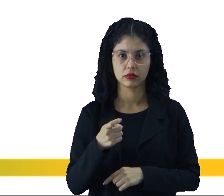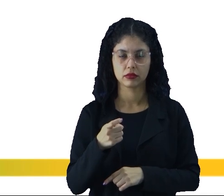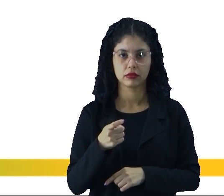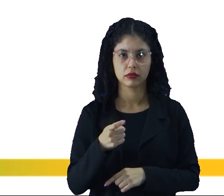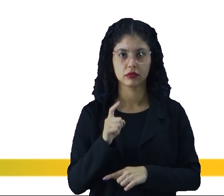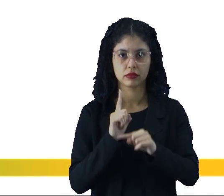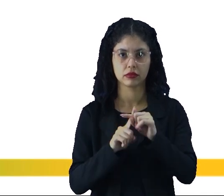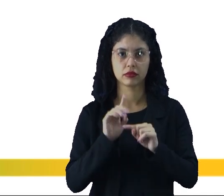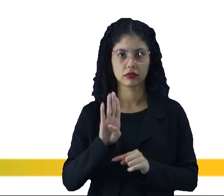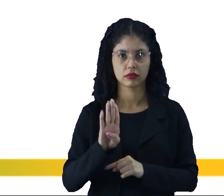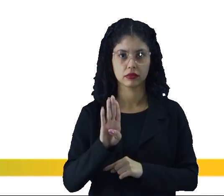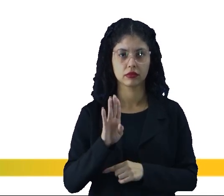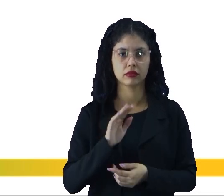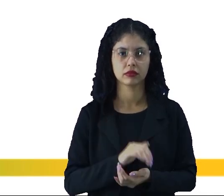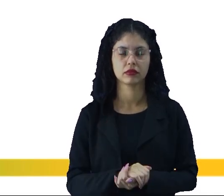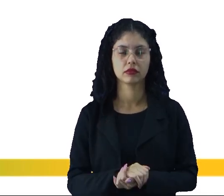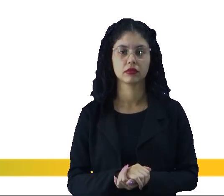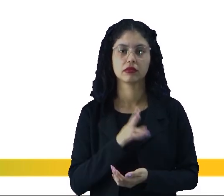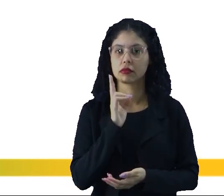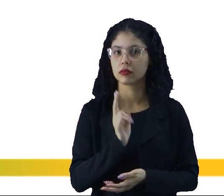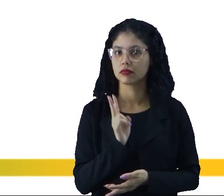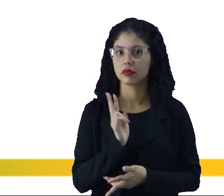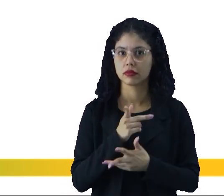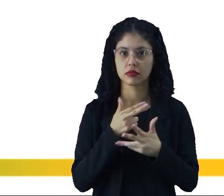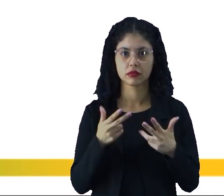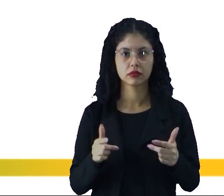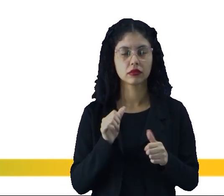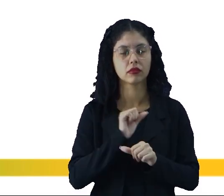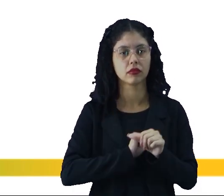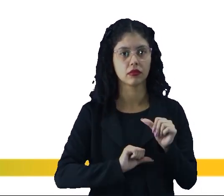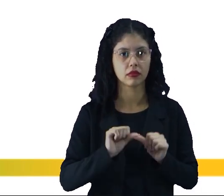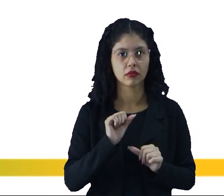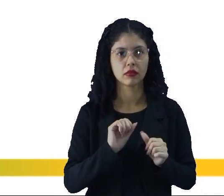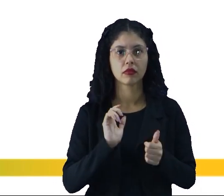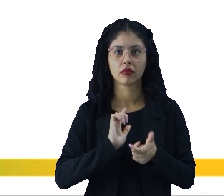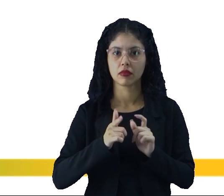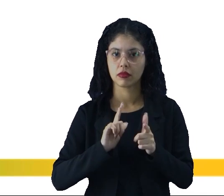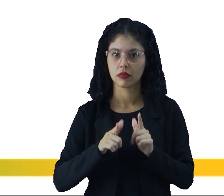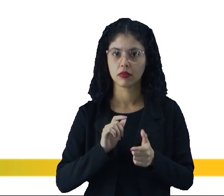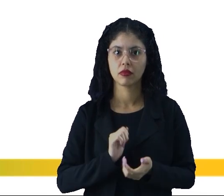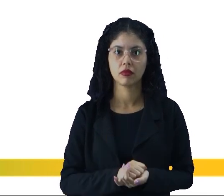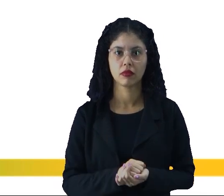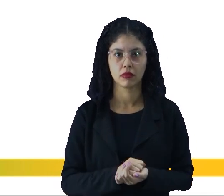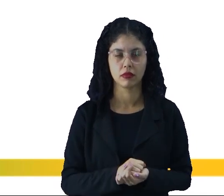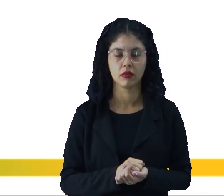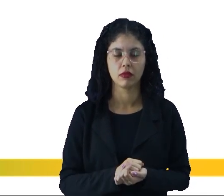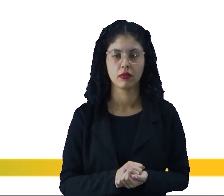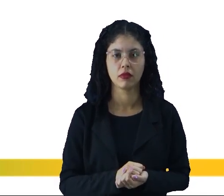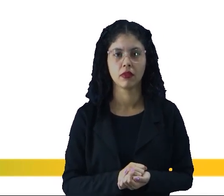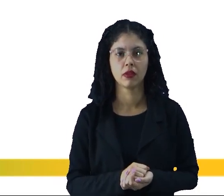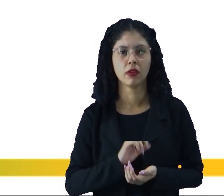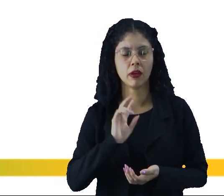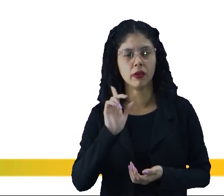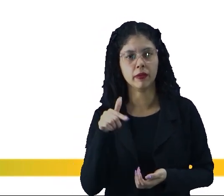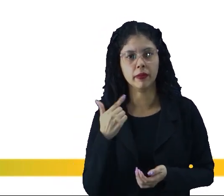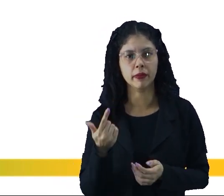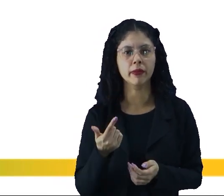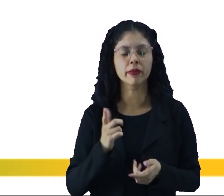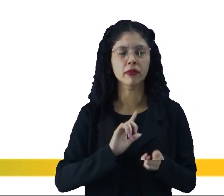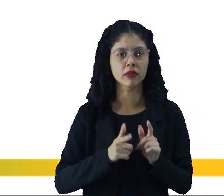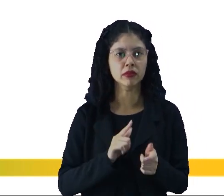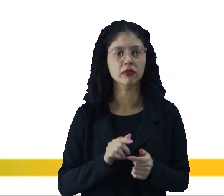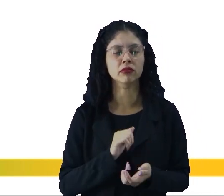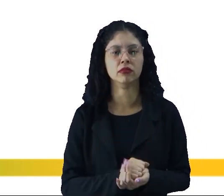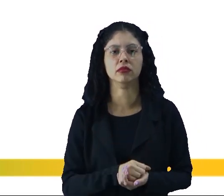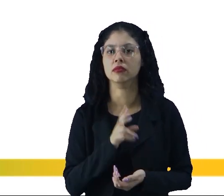mais B. É a mesma função, pessoal. Só foi trocada as letras, né? A gente colocou outras variáveis